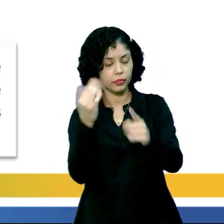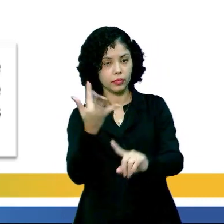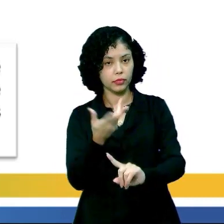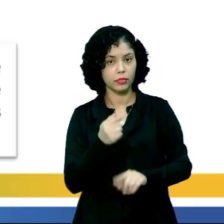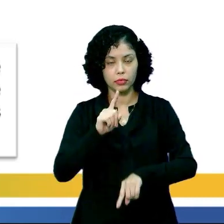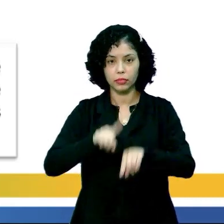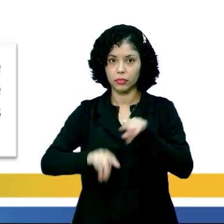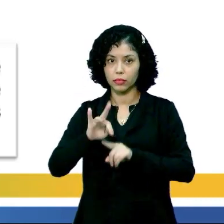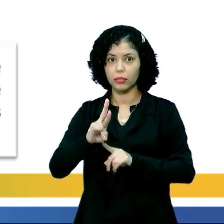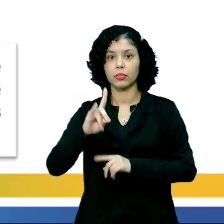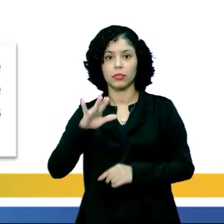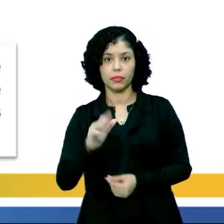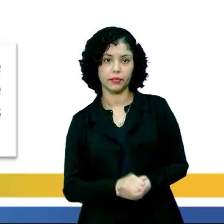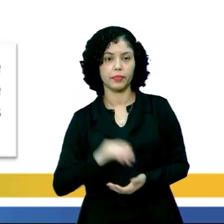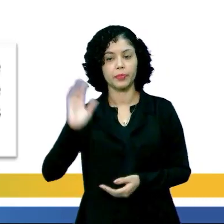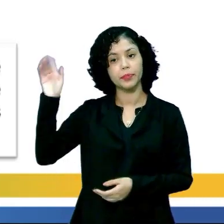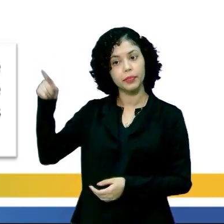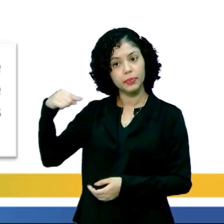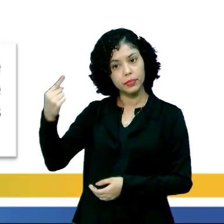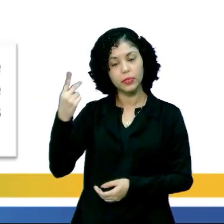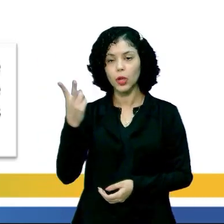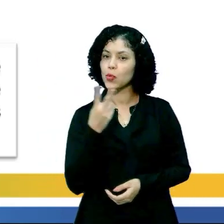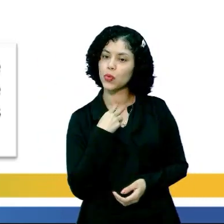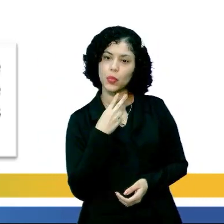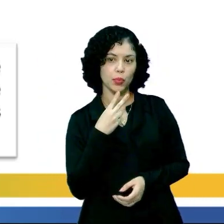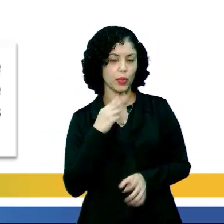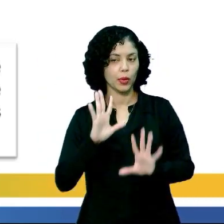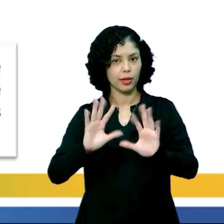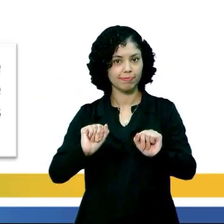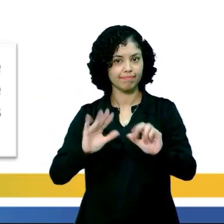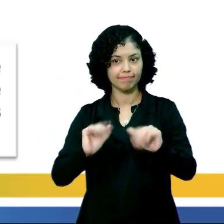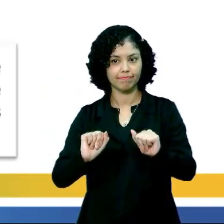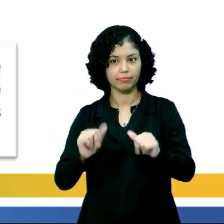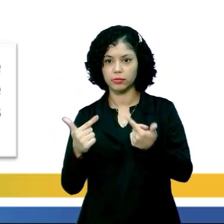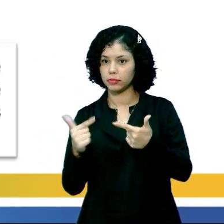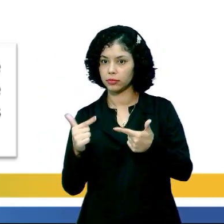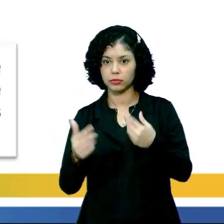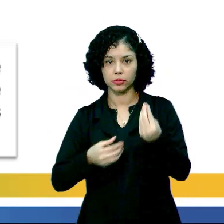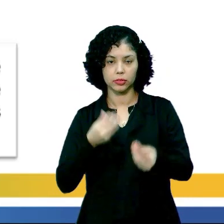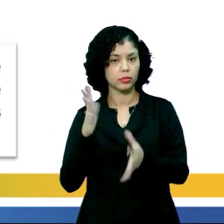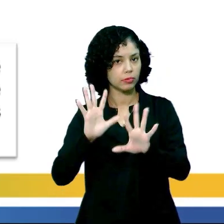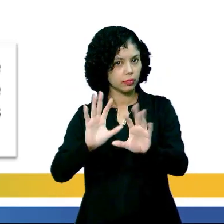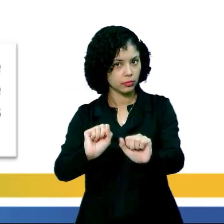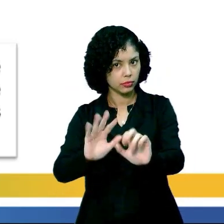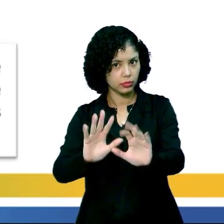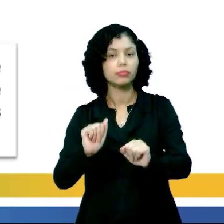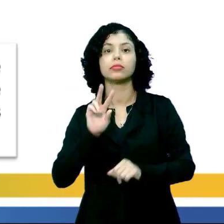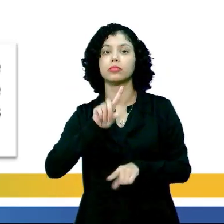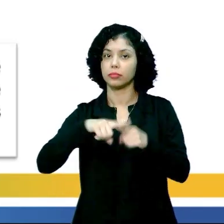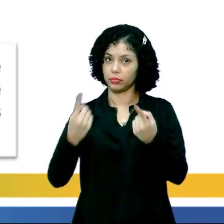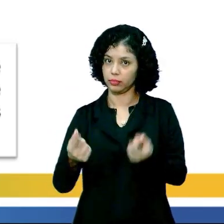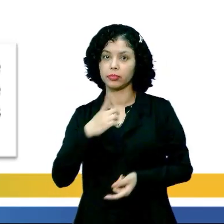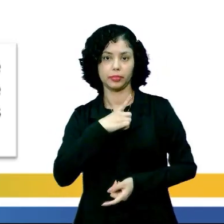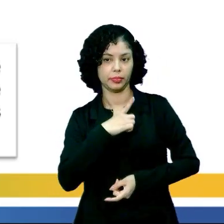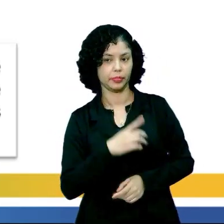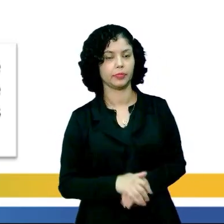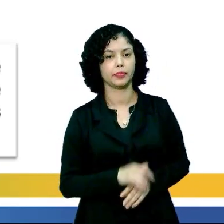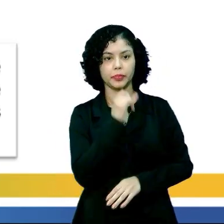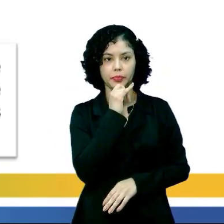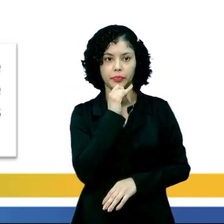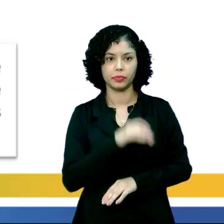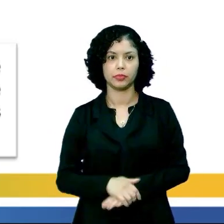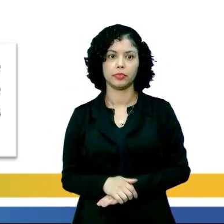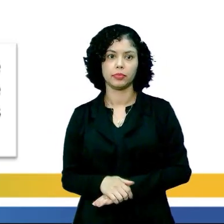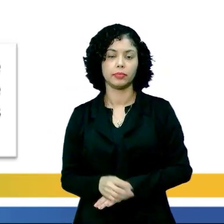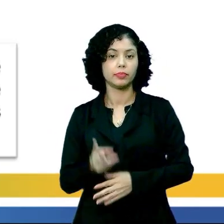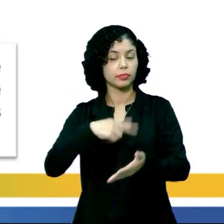imaterial, que é aquele que não se pode tocar, é aquele que não é palpável, mas que existe. Por exemplo,